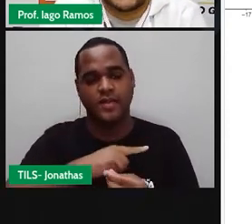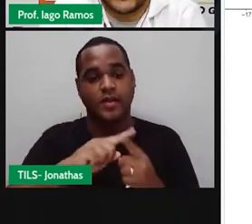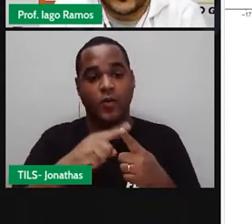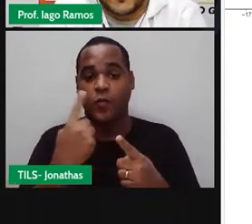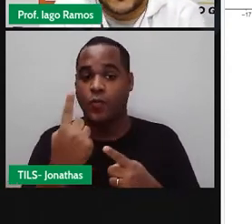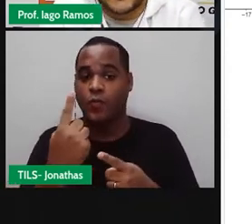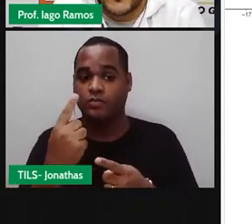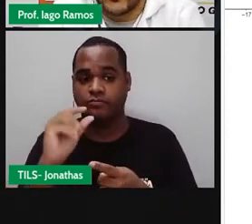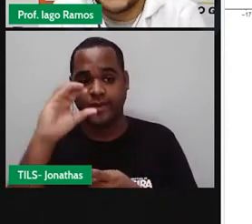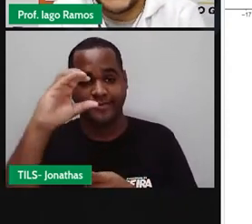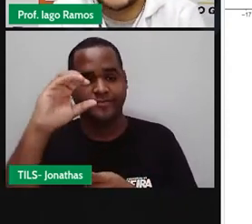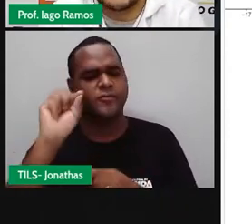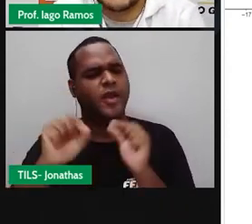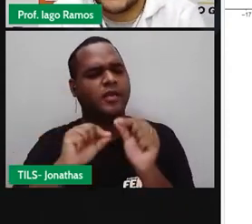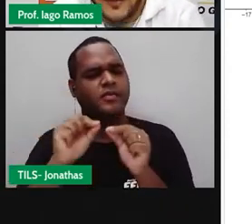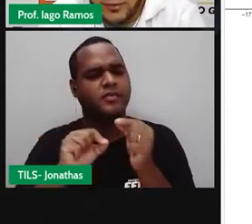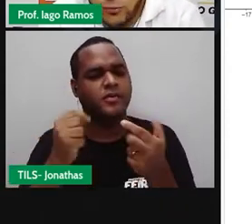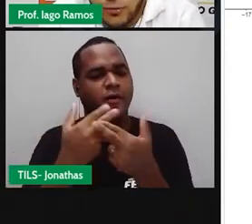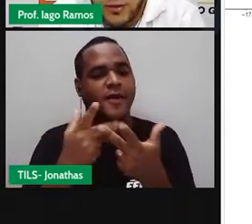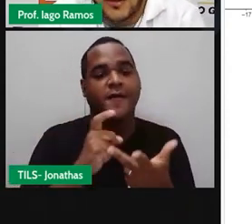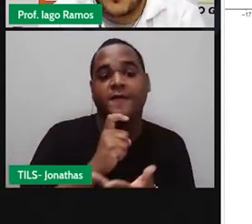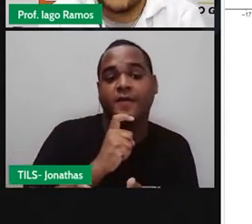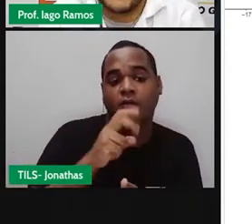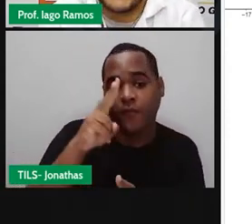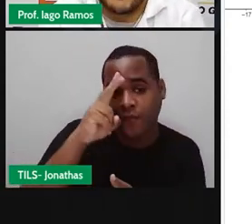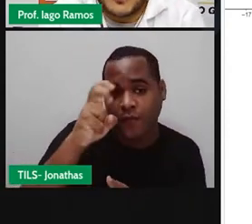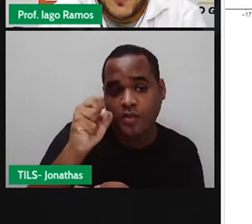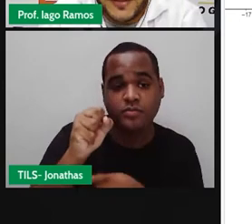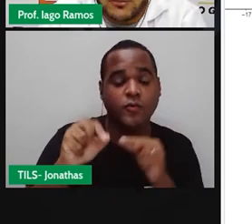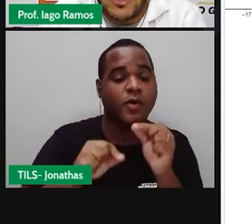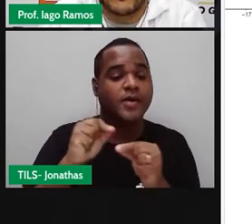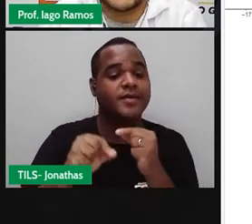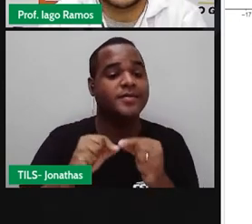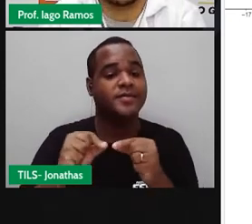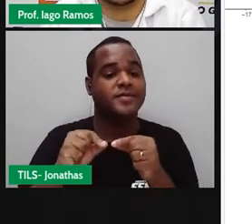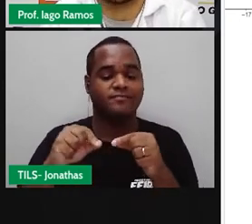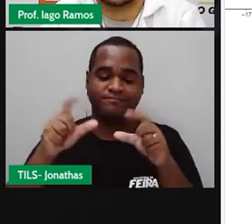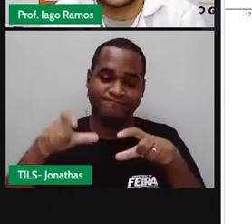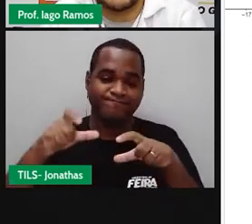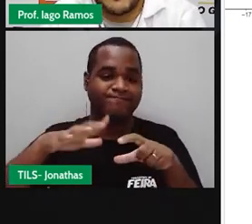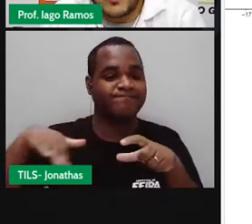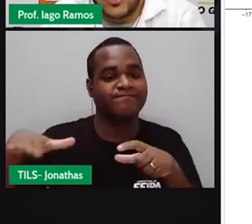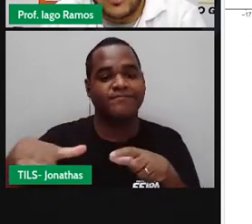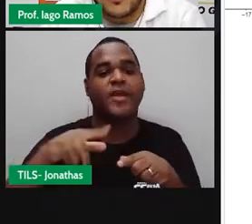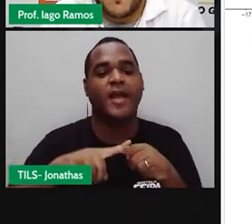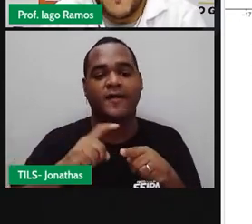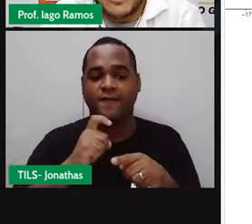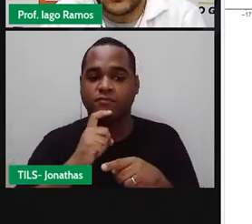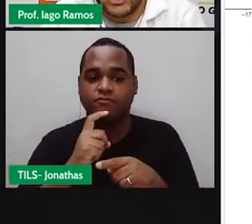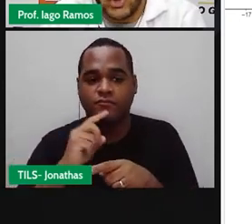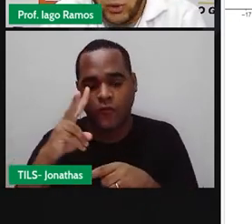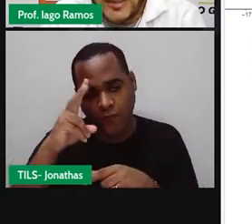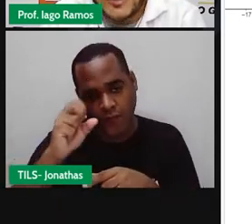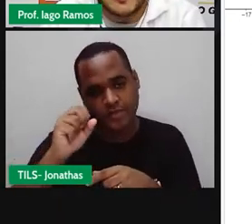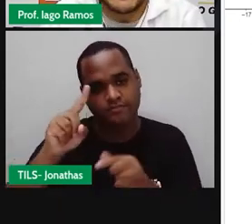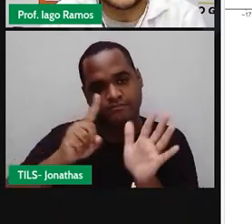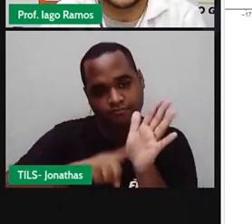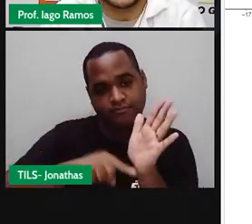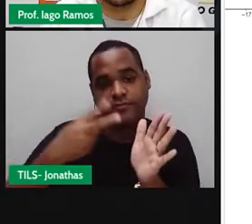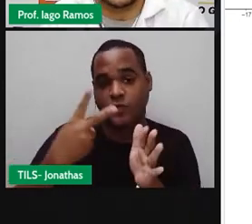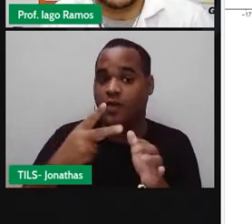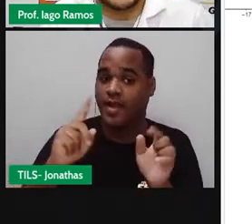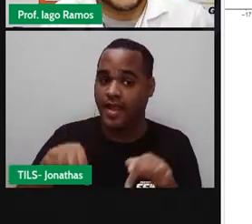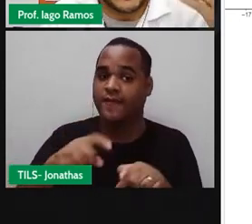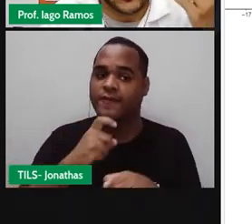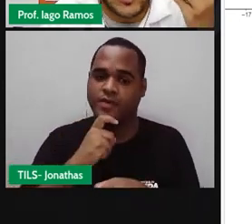grau Celsius. Onde é que está mais frio? Vai estar mais frio aonde a temperatura estiver menor. Menos dois está mais